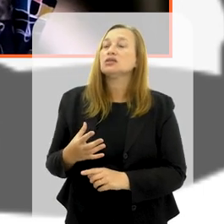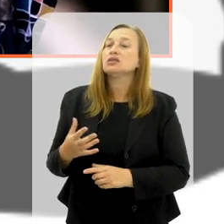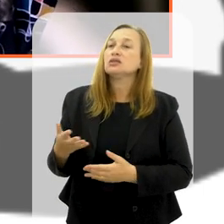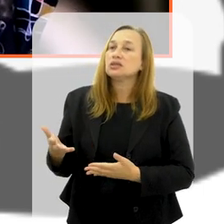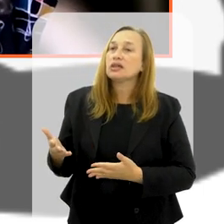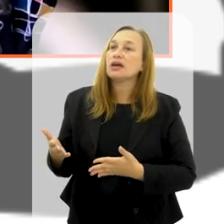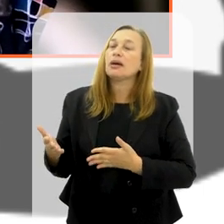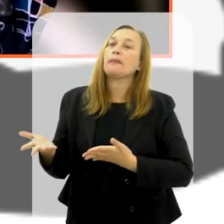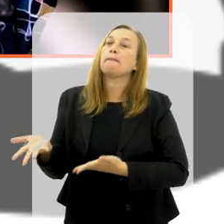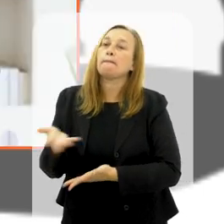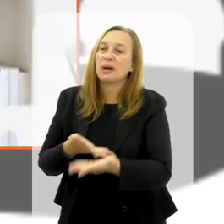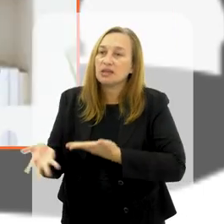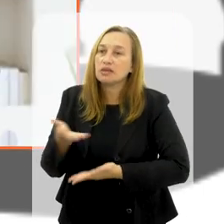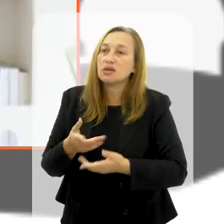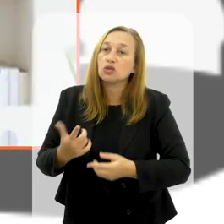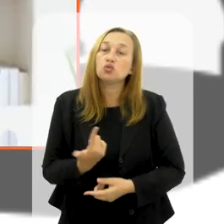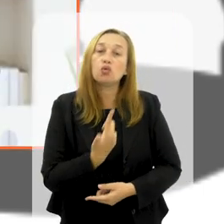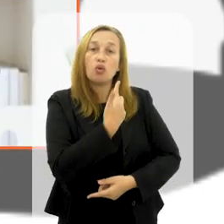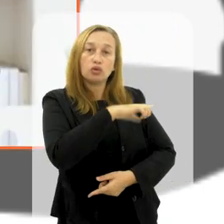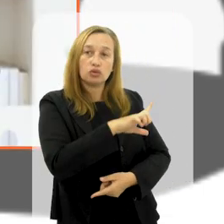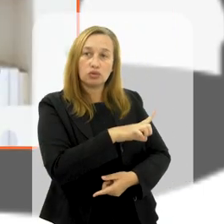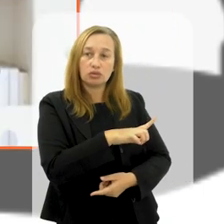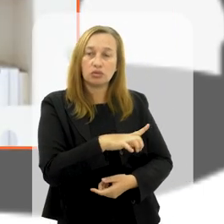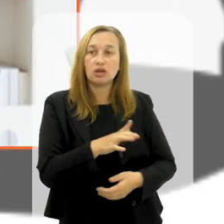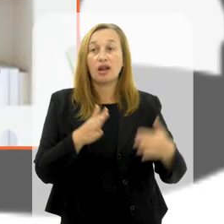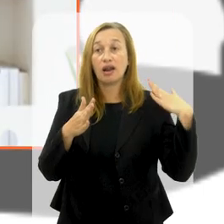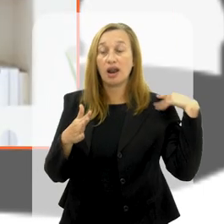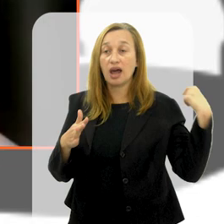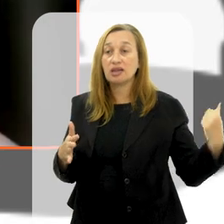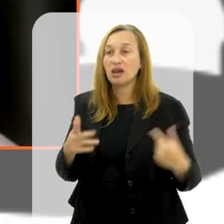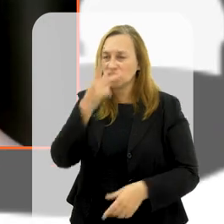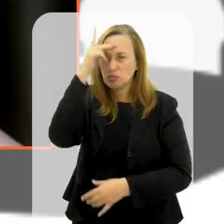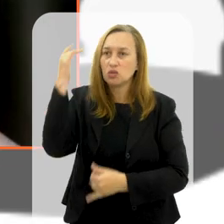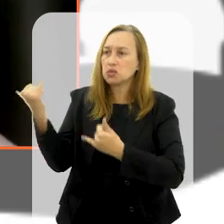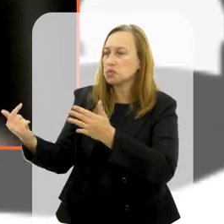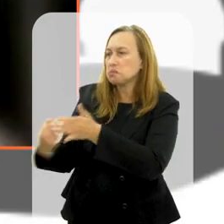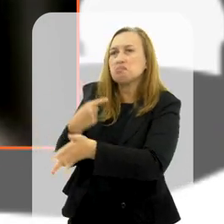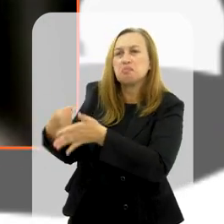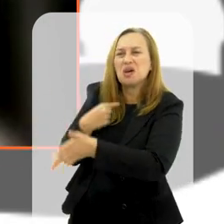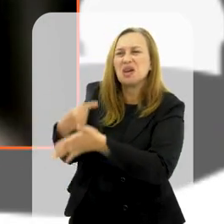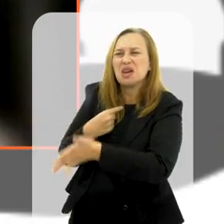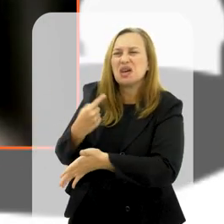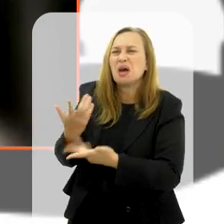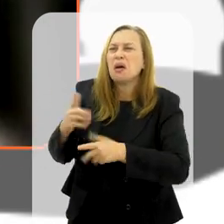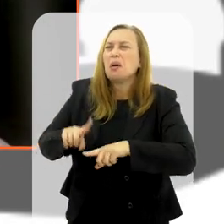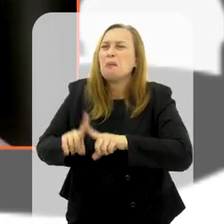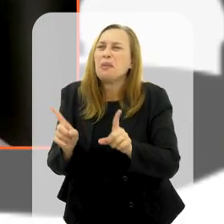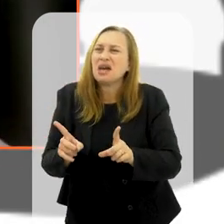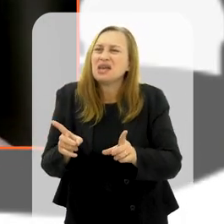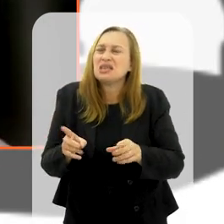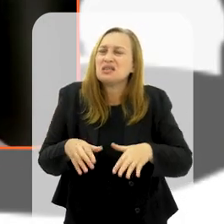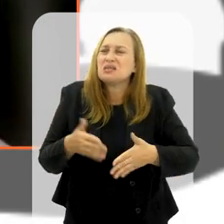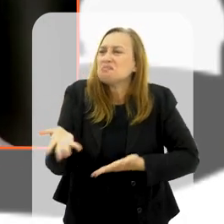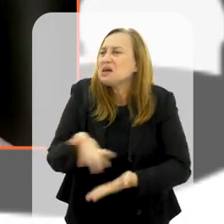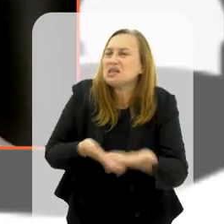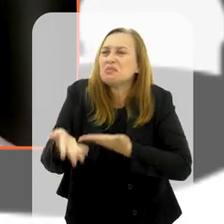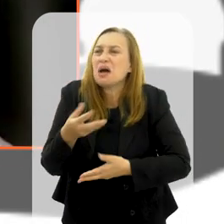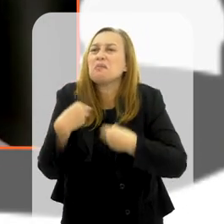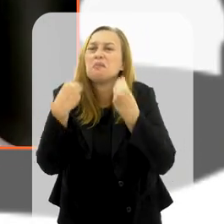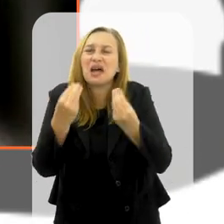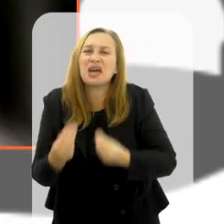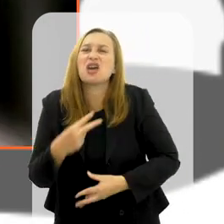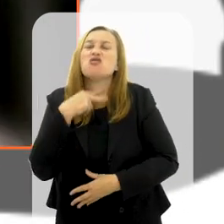espaço, finalmente, de participação, de outro lado, as pessoas perguntam, mas participar,